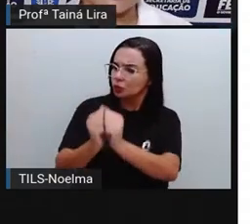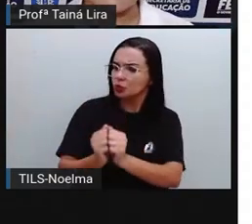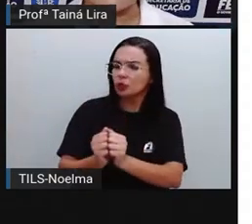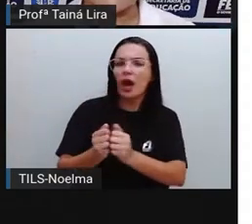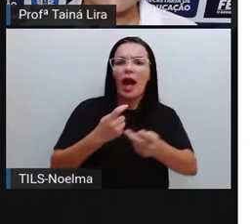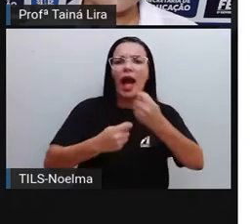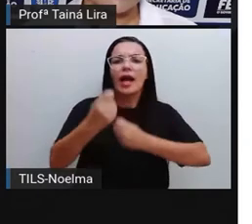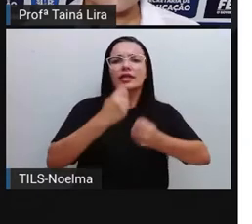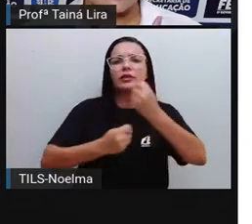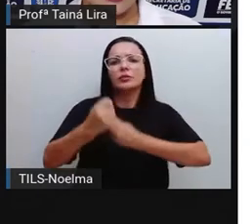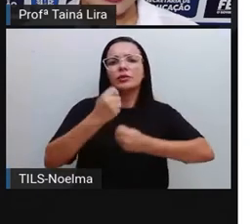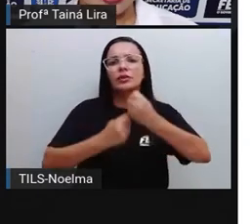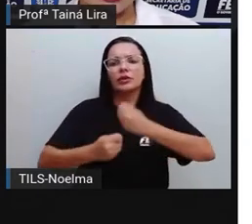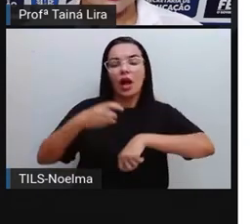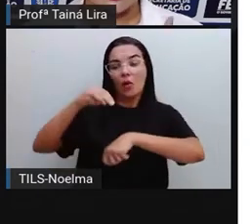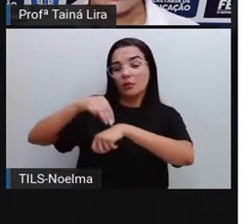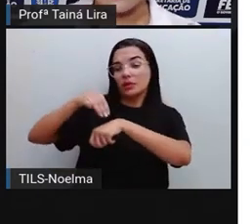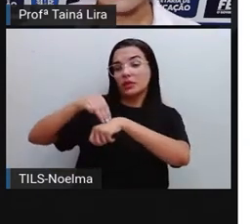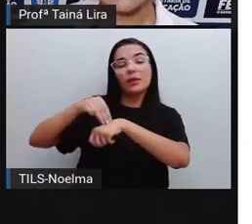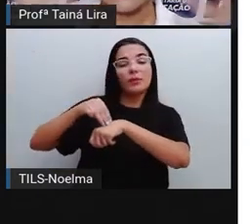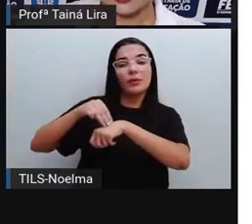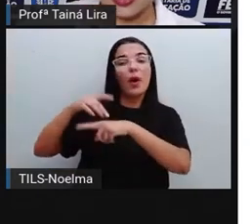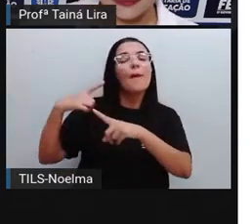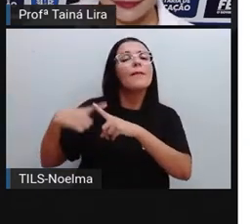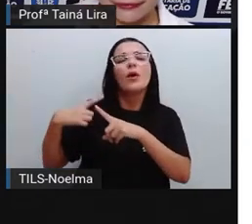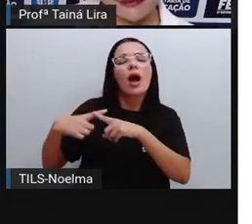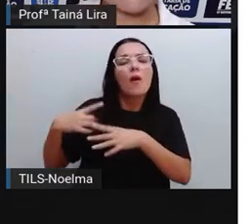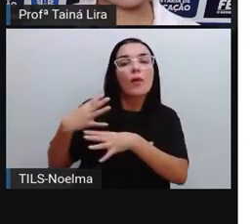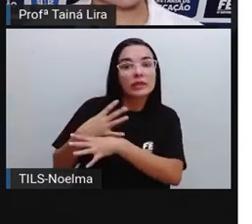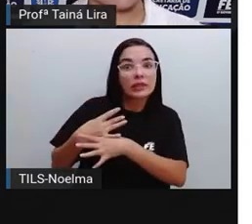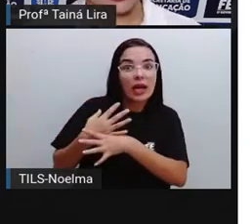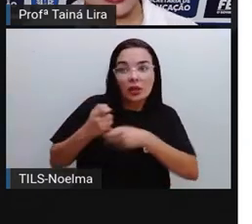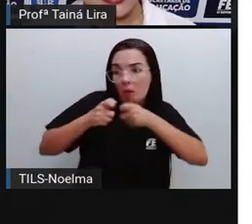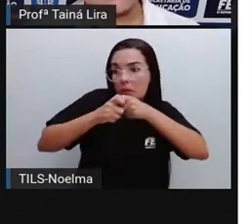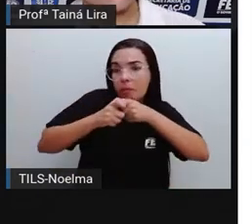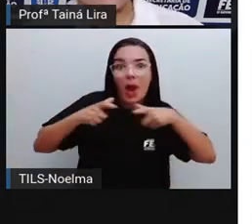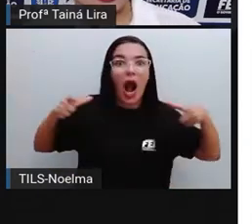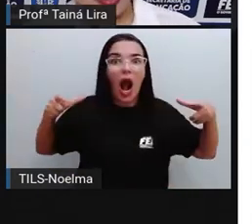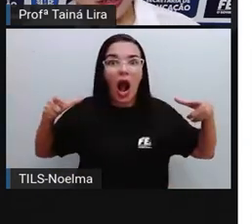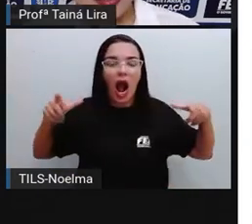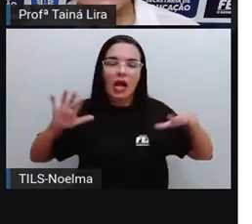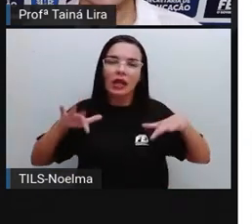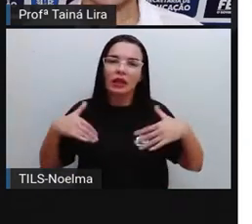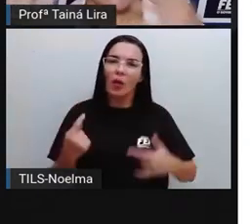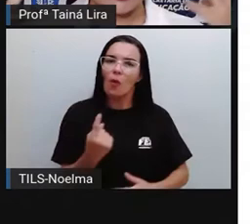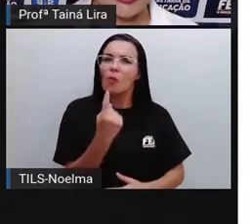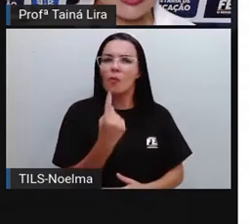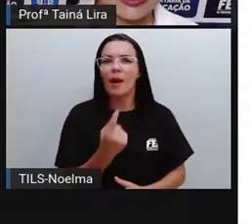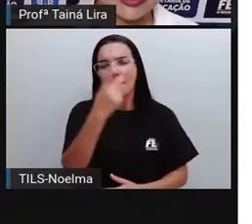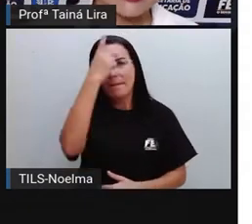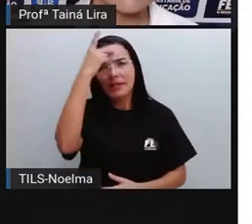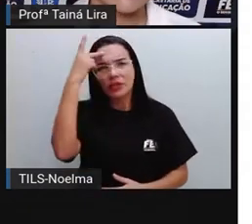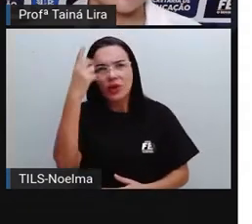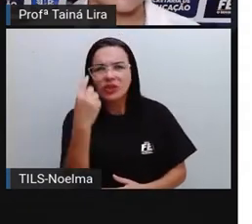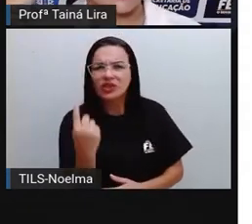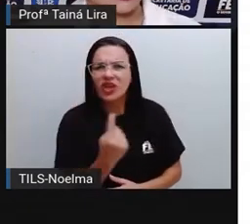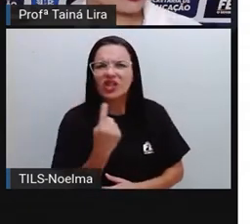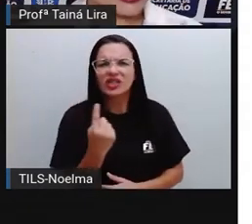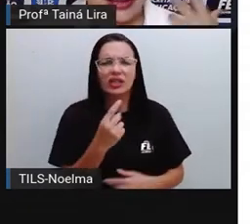município, uma cidade, é grande. Então, para uma pessoa, né, sozinha, tomar conta,